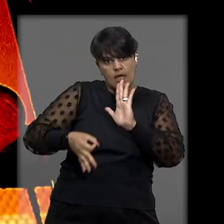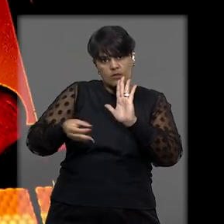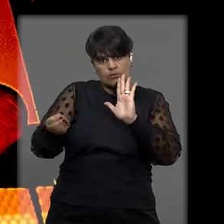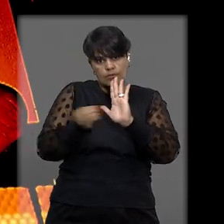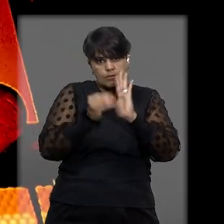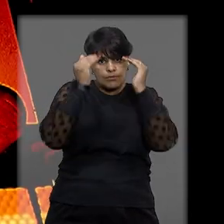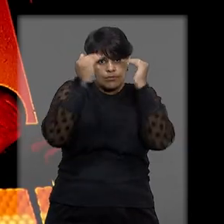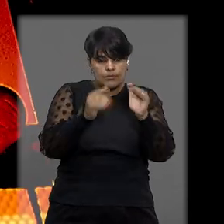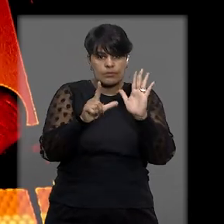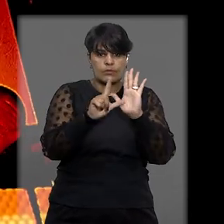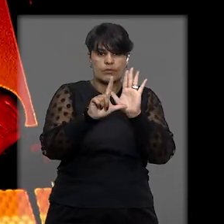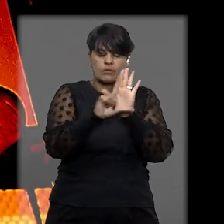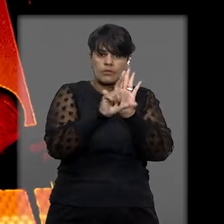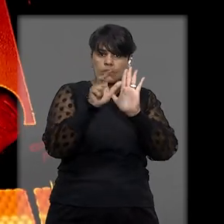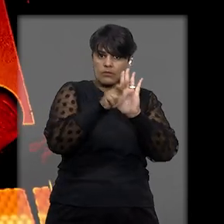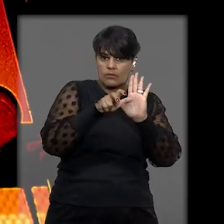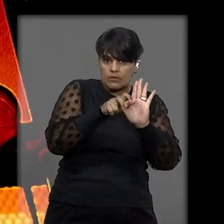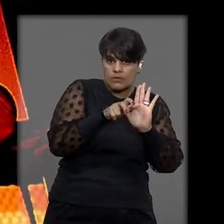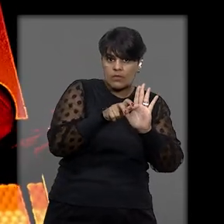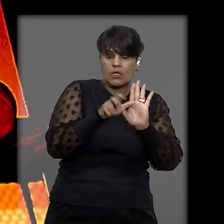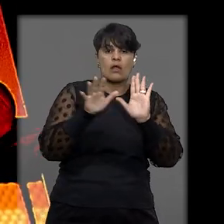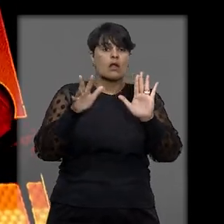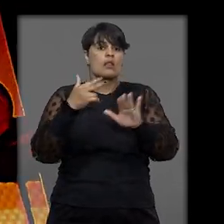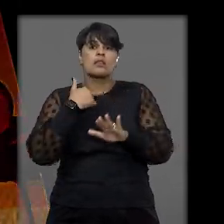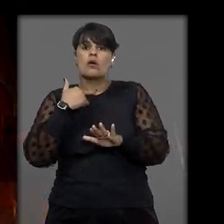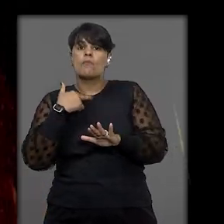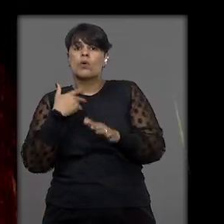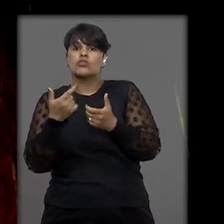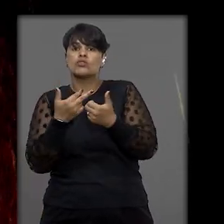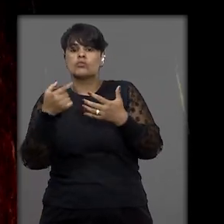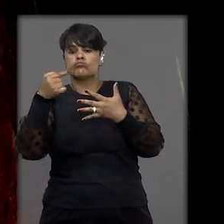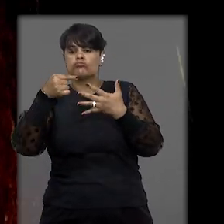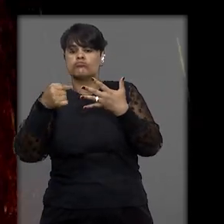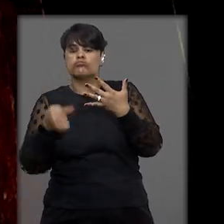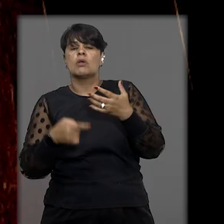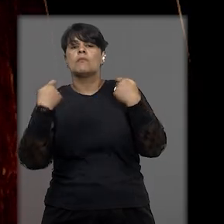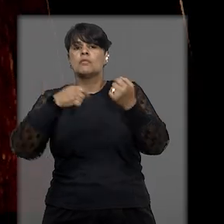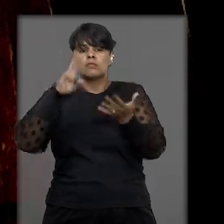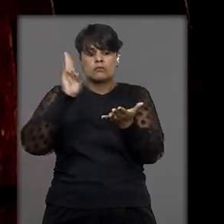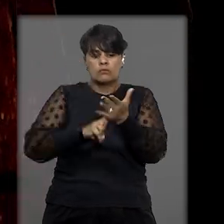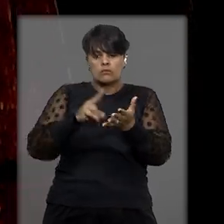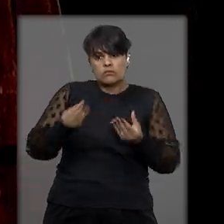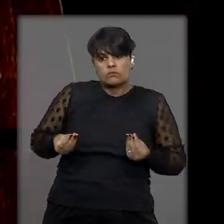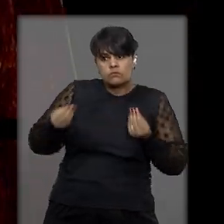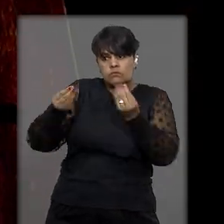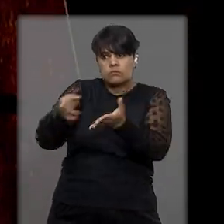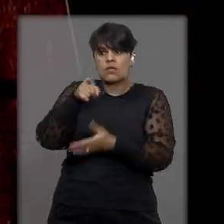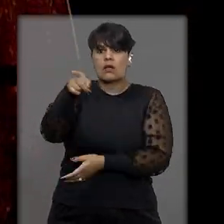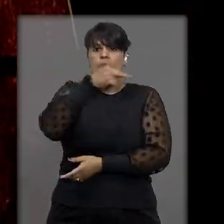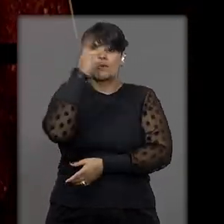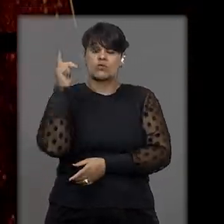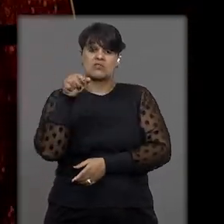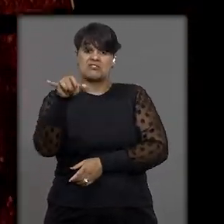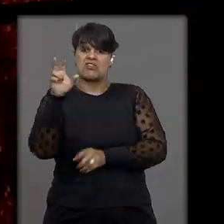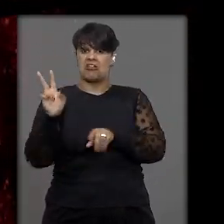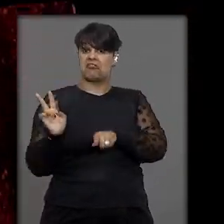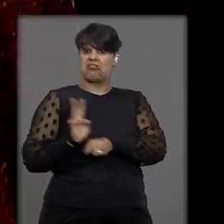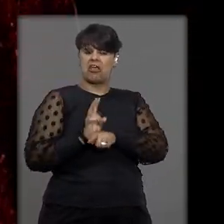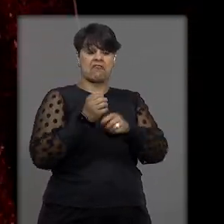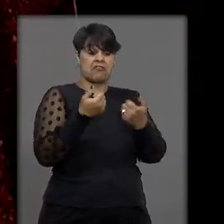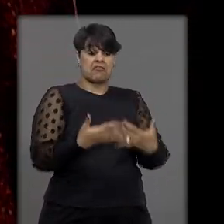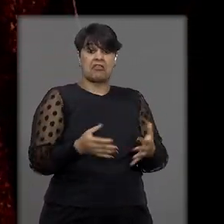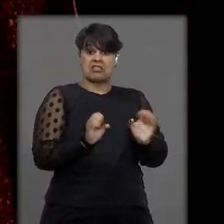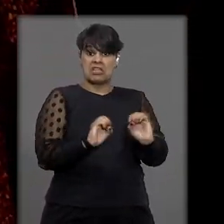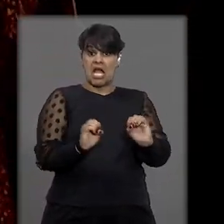Penha, a adoção de procedimento para que o suposto ofensor tenha ciência da decisão e, caso não apresente defesa, seja